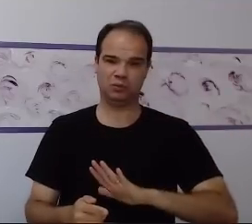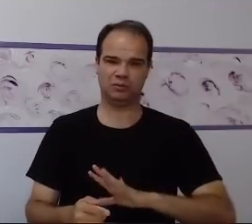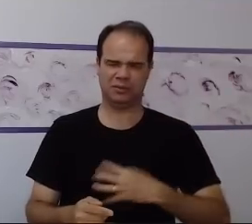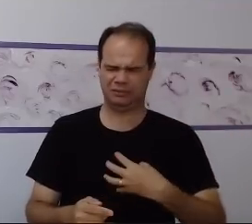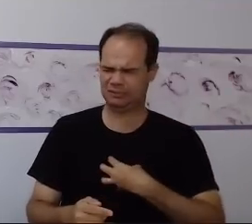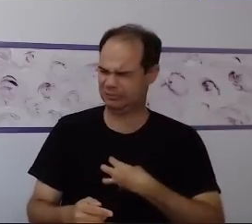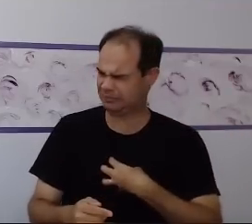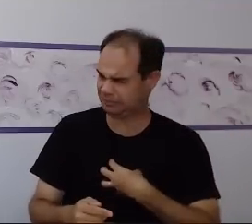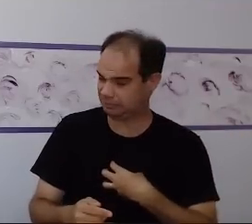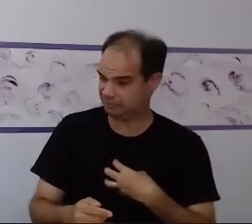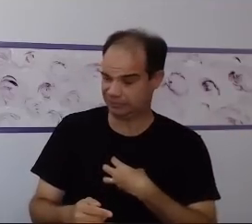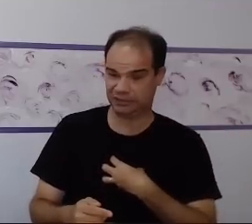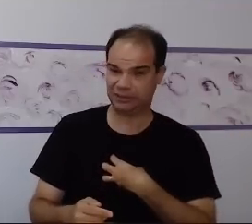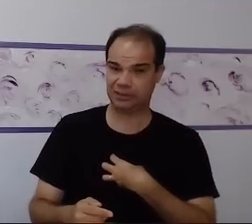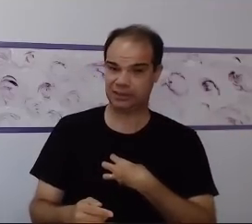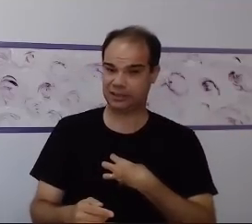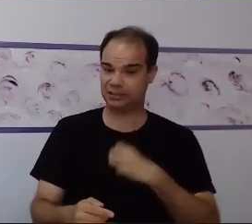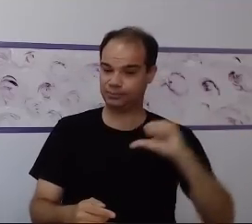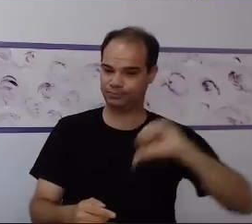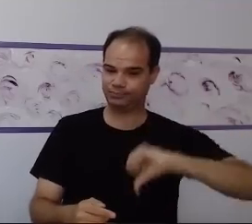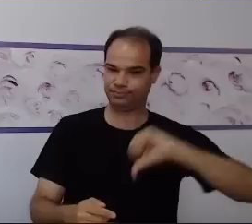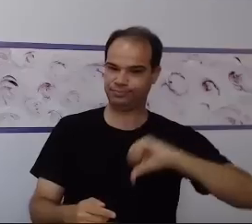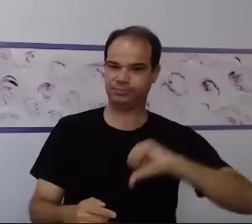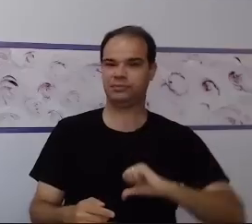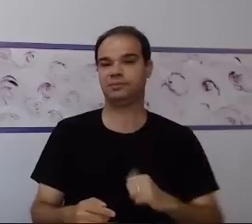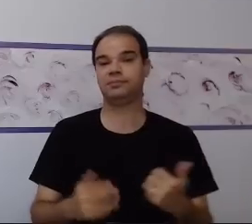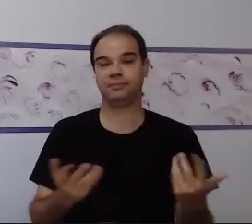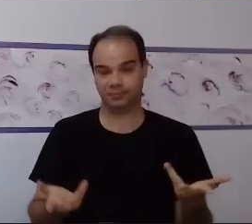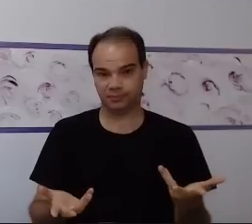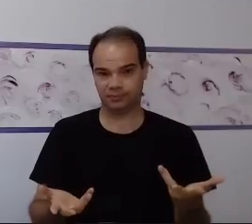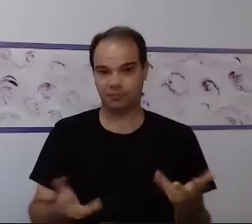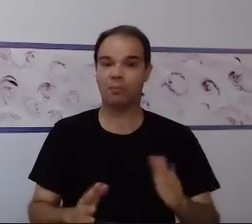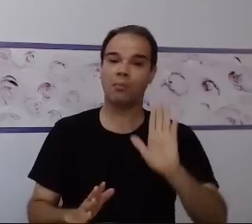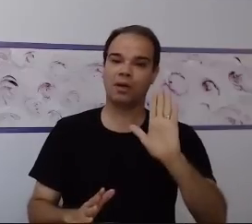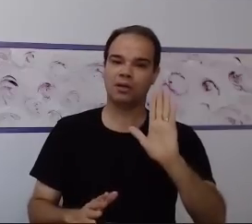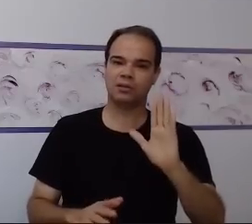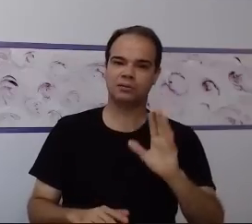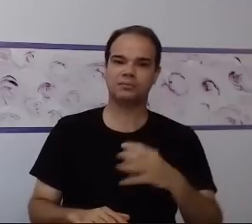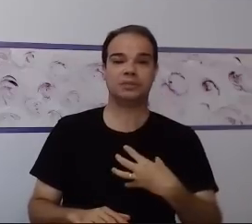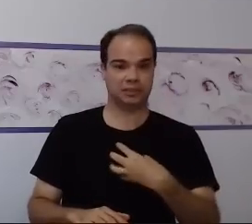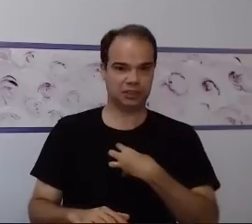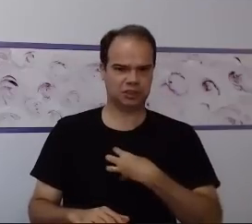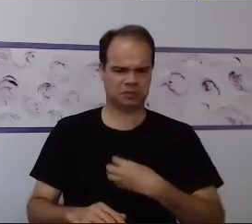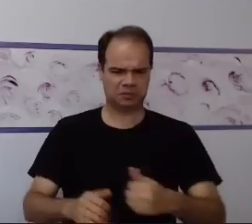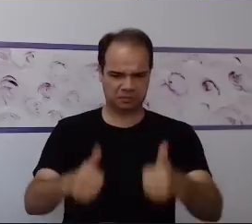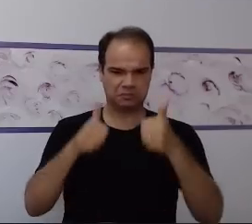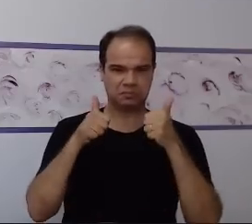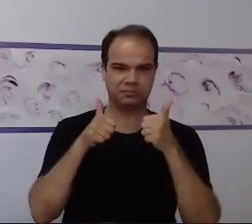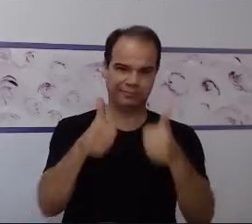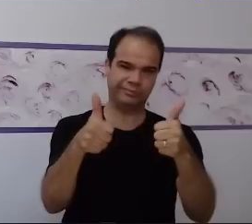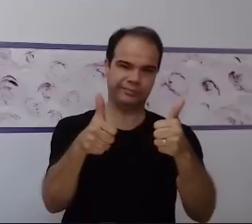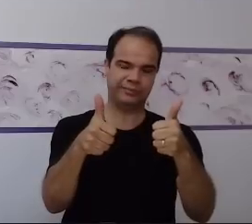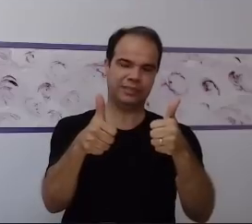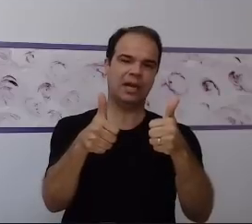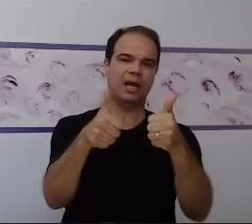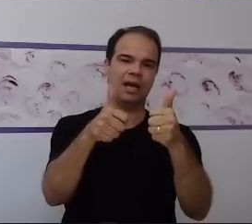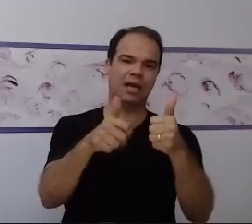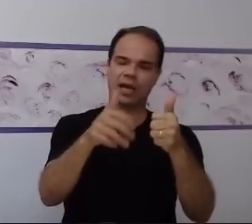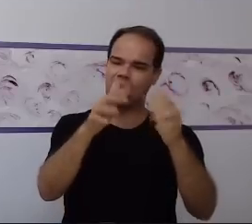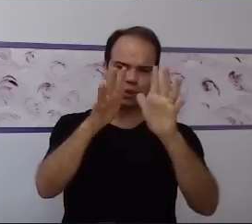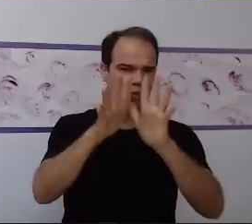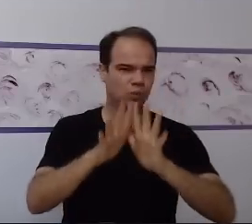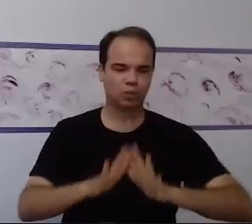quando existe esse reforço positivo, existe a massagem no ego. E todo ser humano